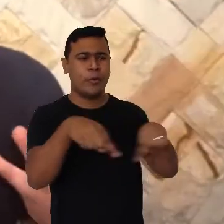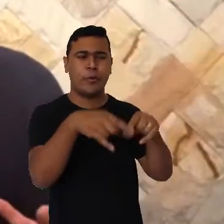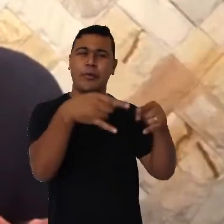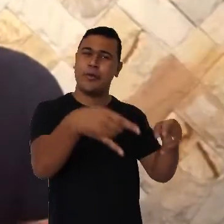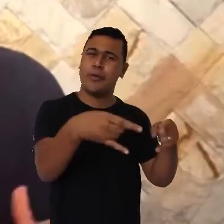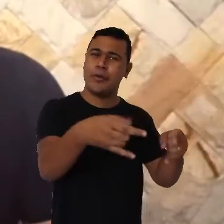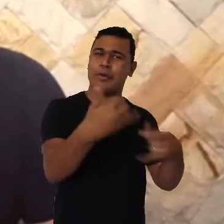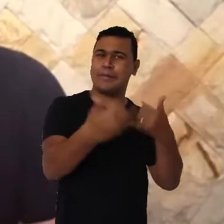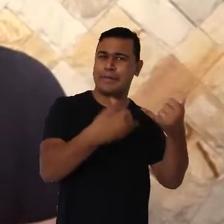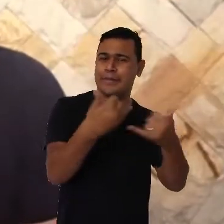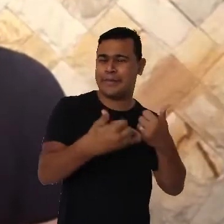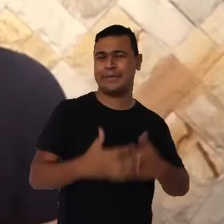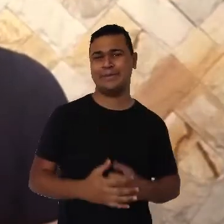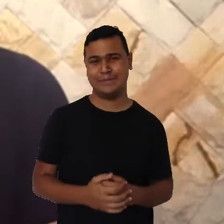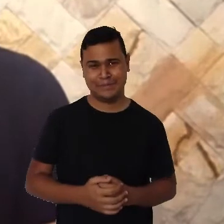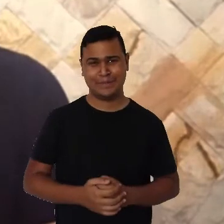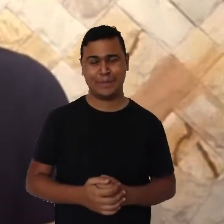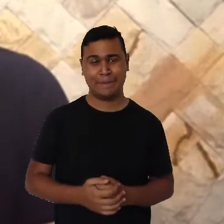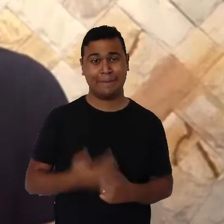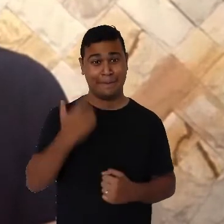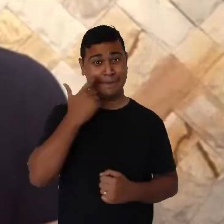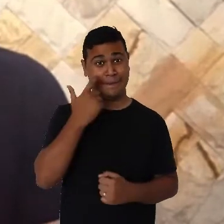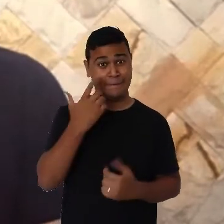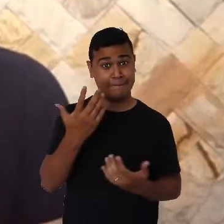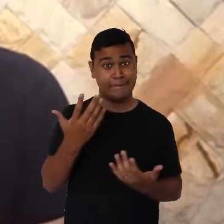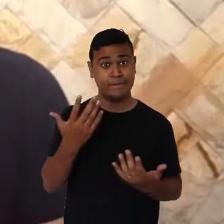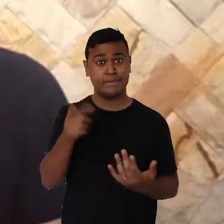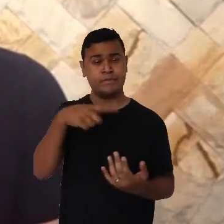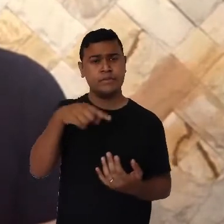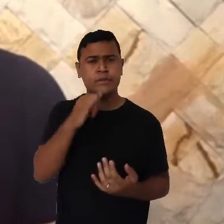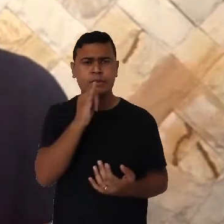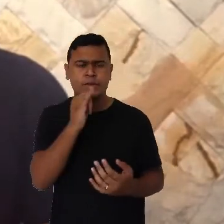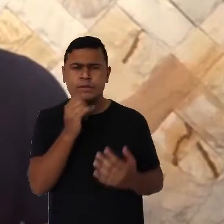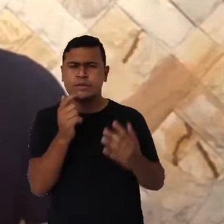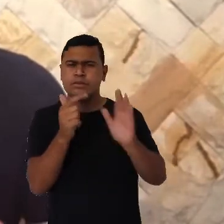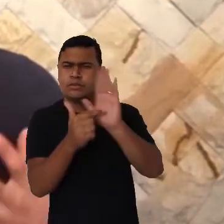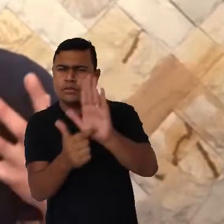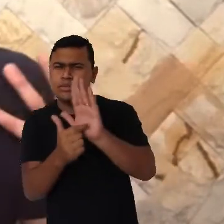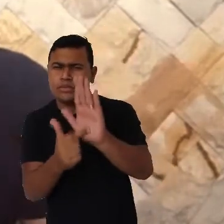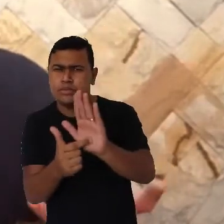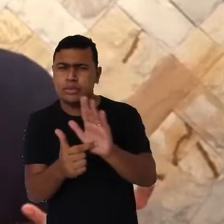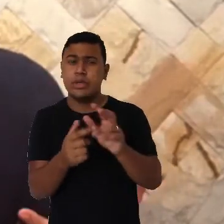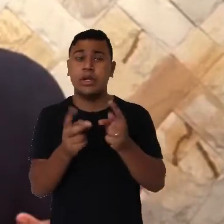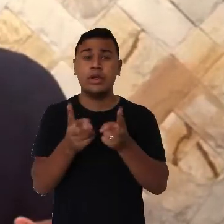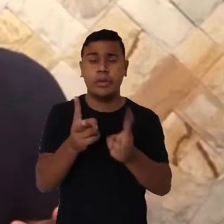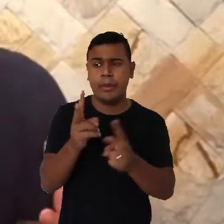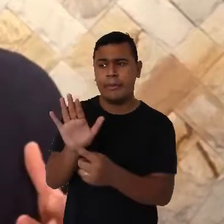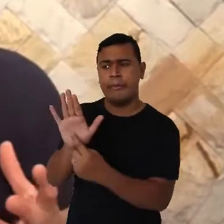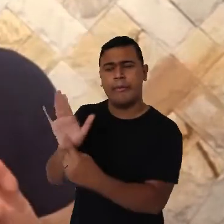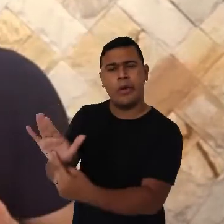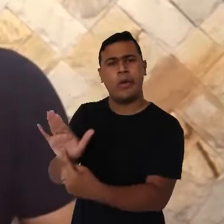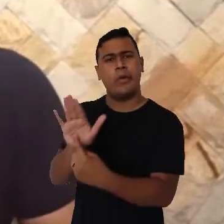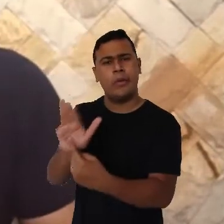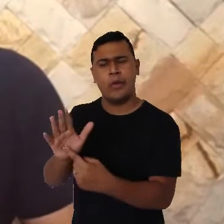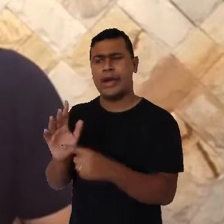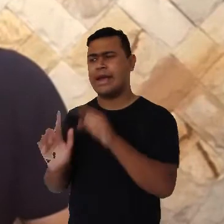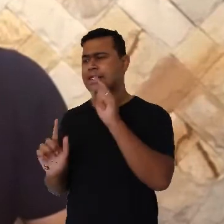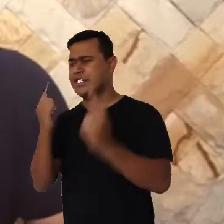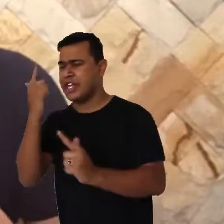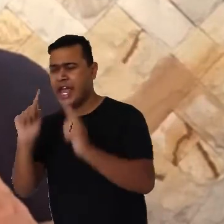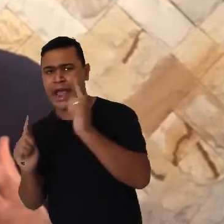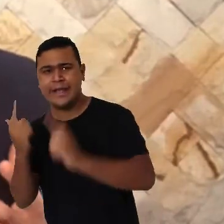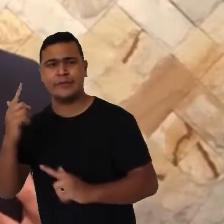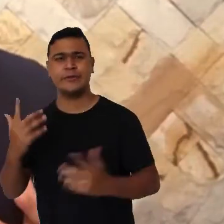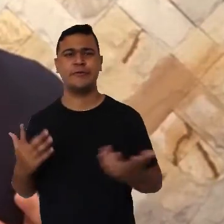Note que nesses exemplos, estamos sempre tentando fazer indicações do que irá ocorrer a seguir, seja com gestos,